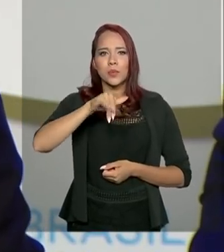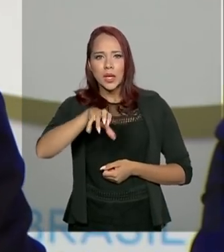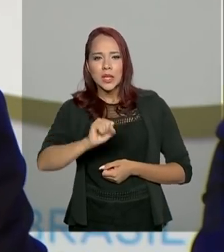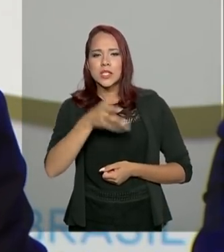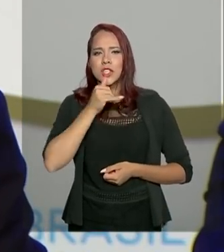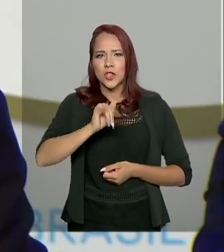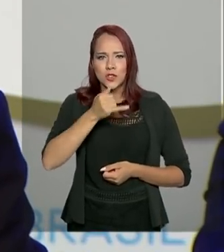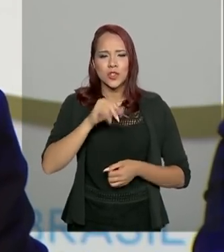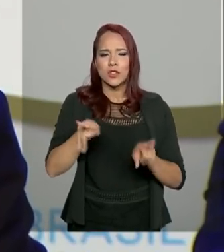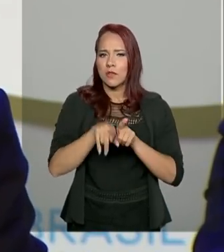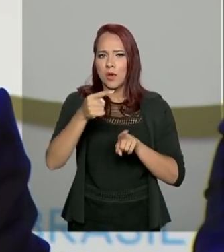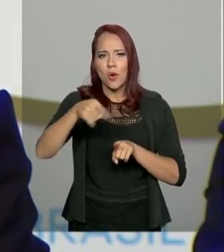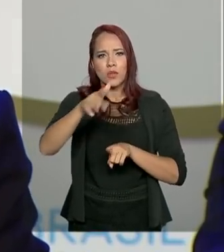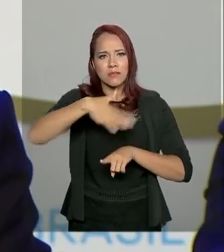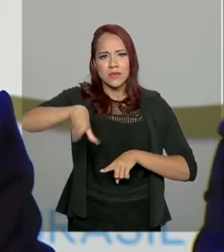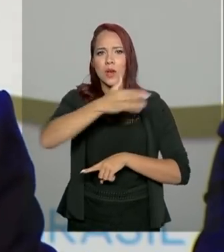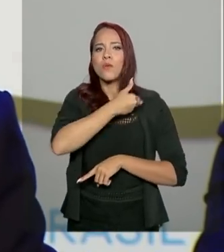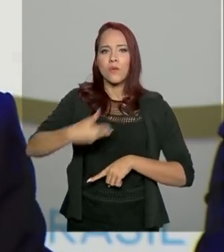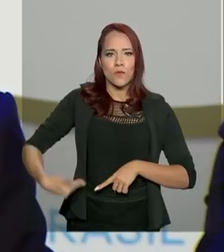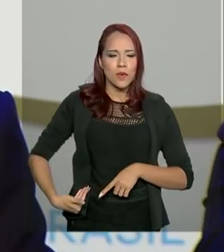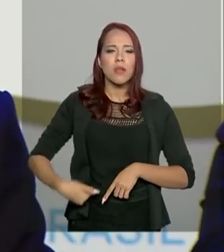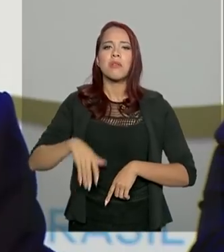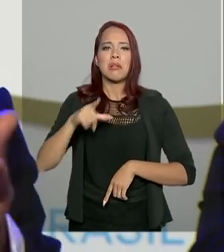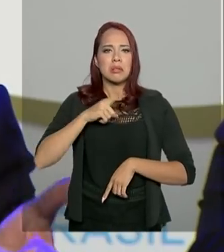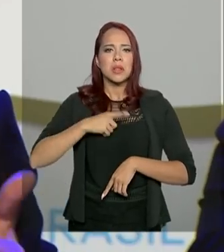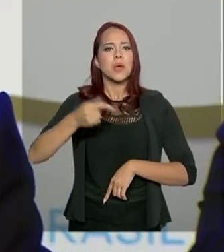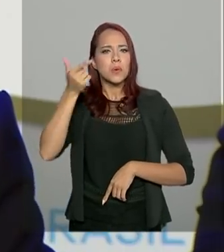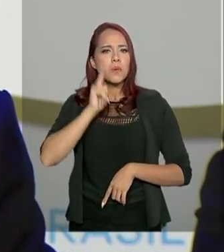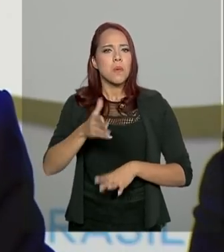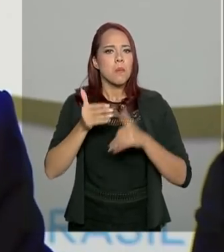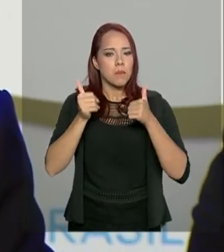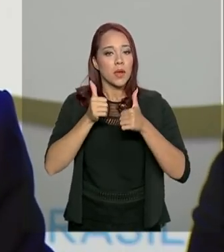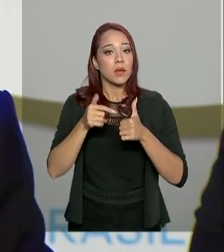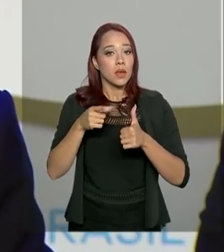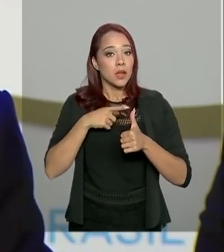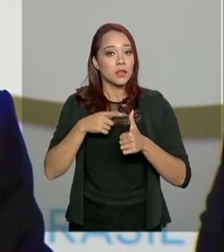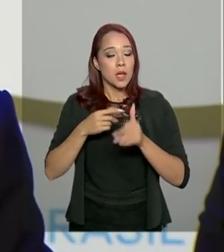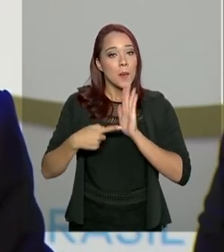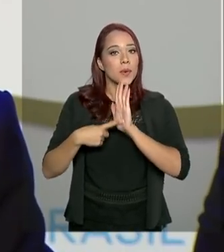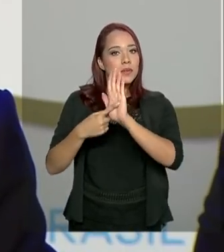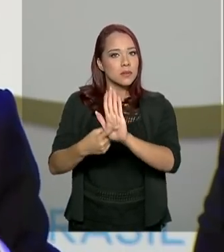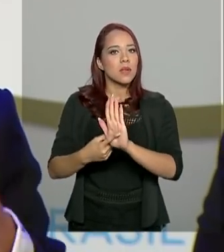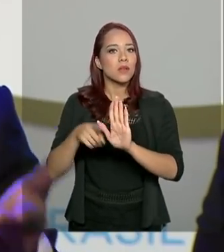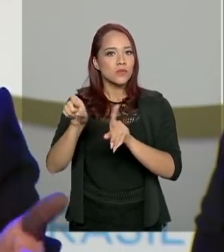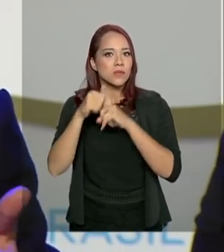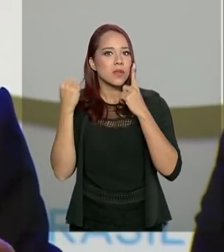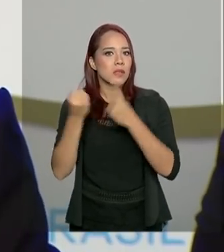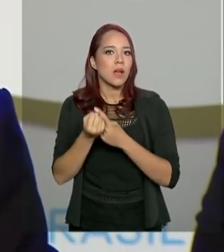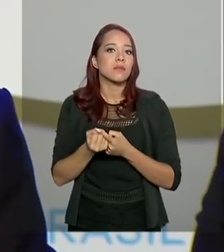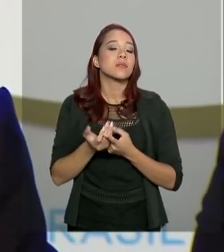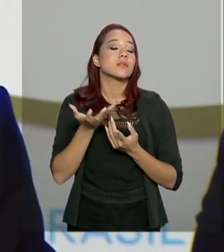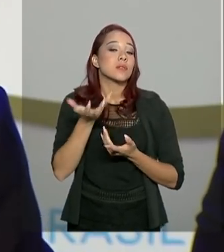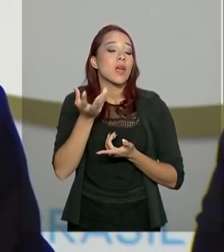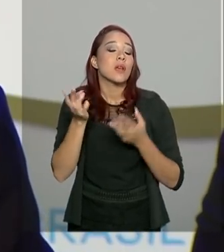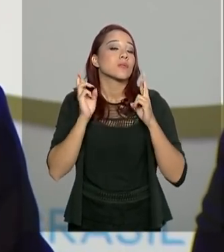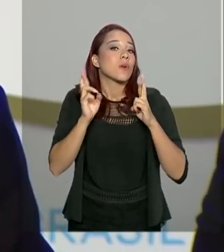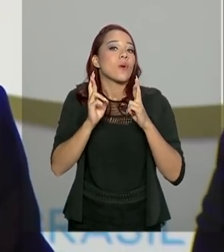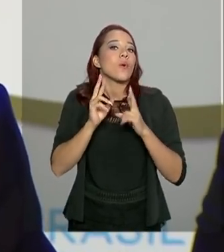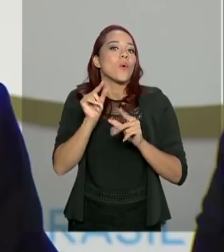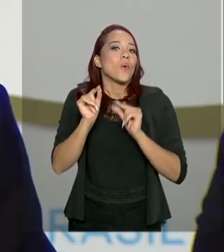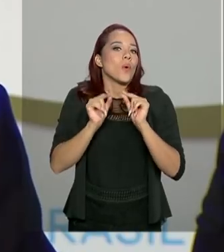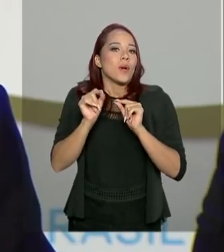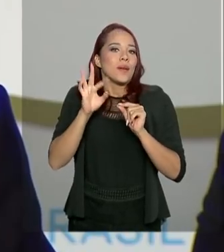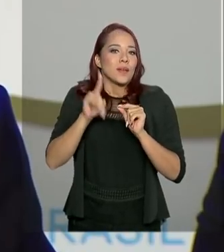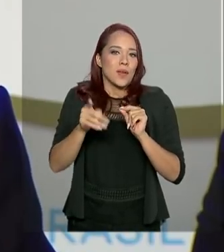nos outros setores do governo, nós temos alcançado e temos apresentado isso para a sociedade e esperamos que efetivamente